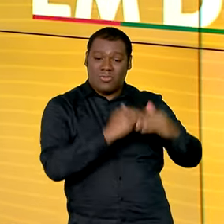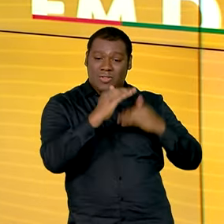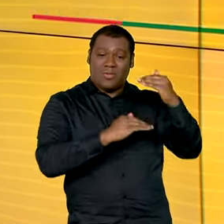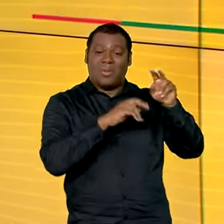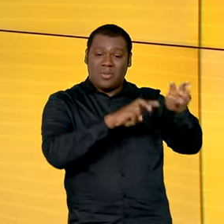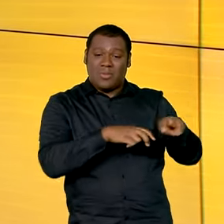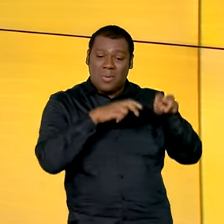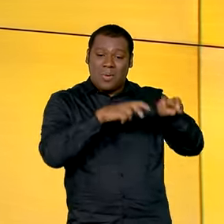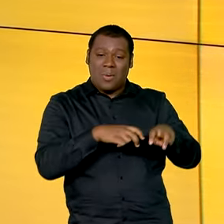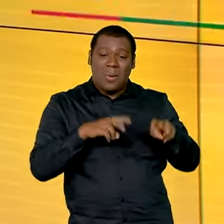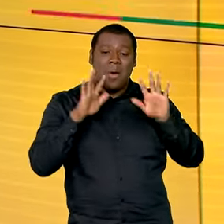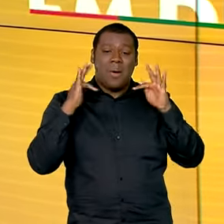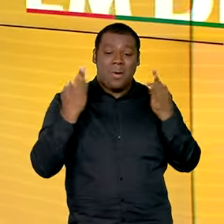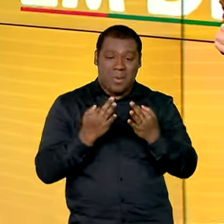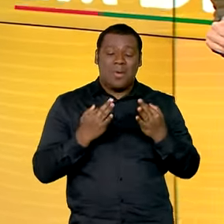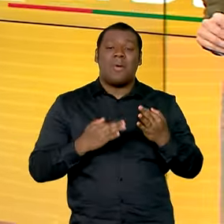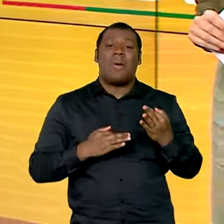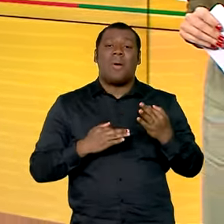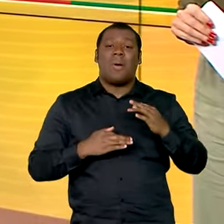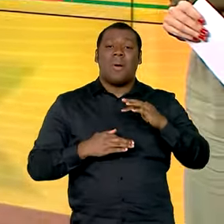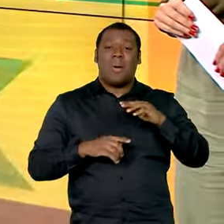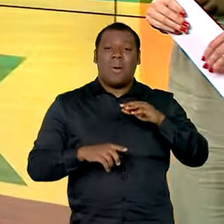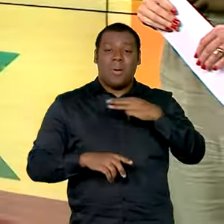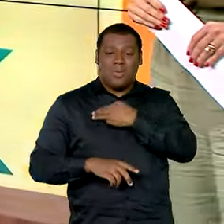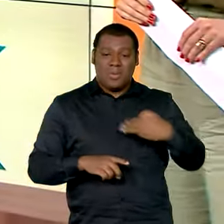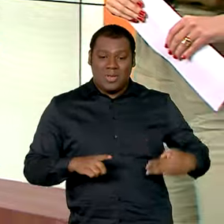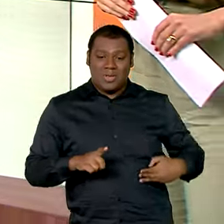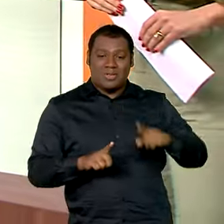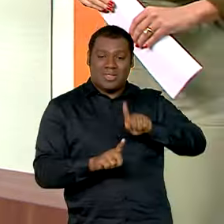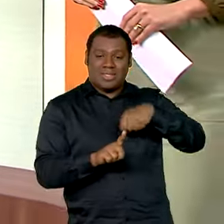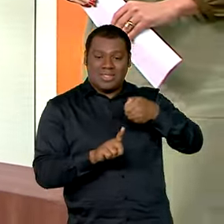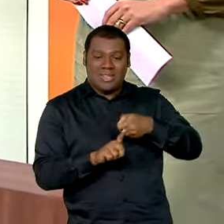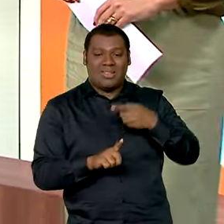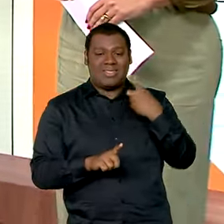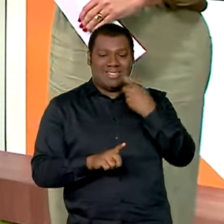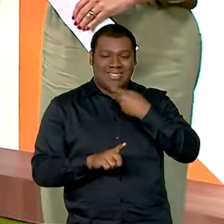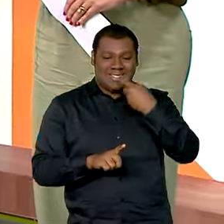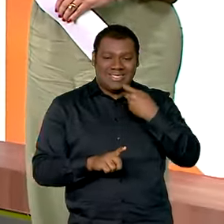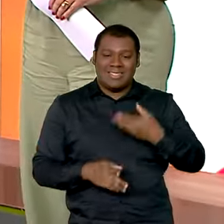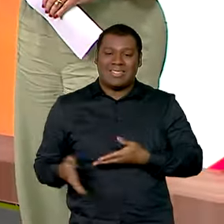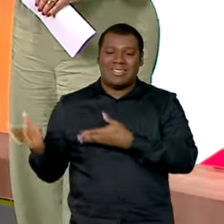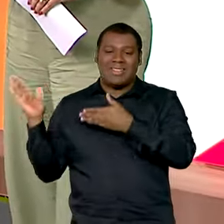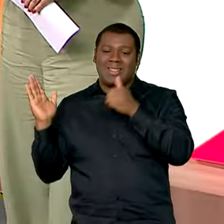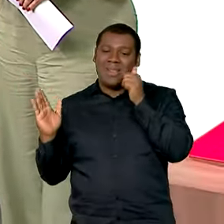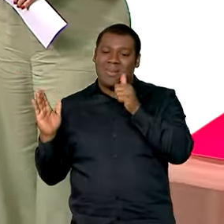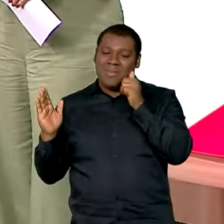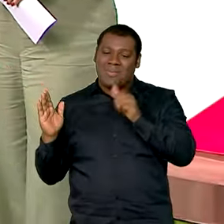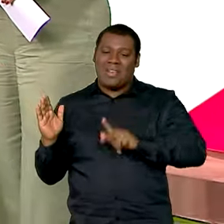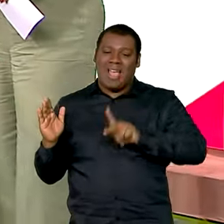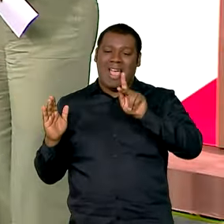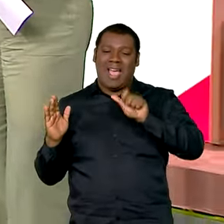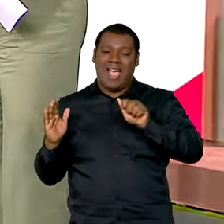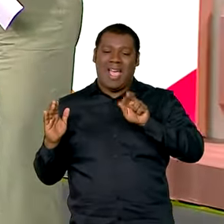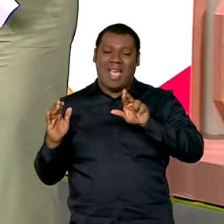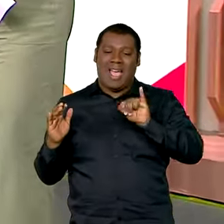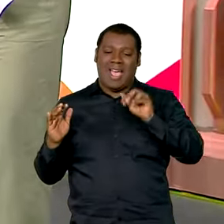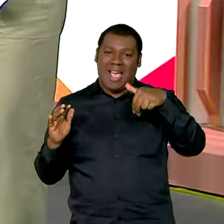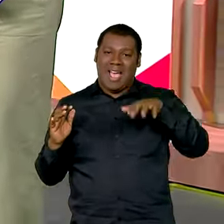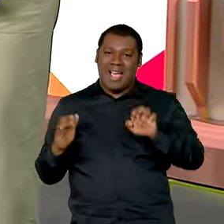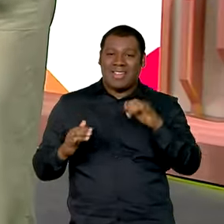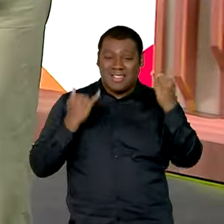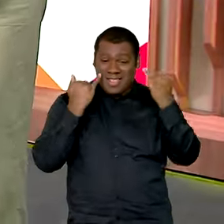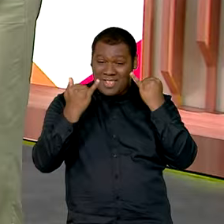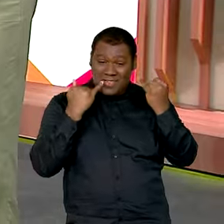Agrário e Agricultura Familiar Paulo Teixeira e a Karine Melo que comanda esse programa já está aqui comigo para trazer os